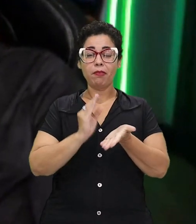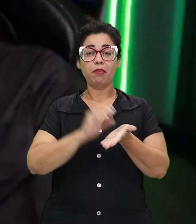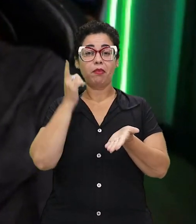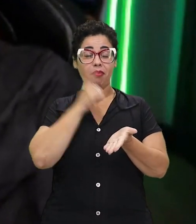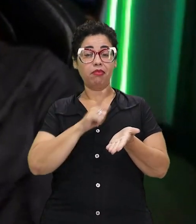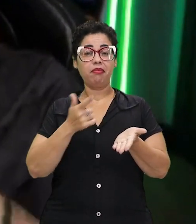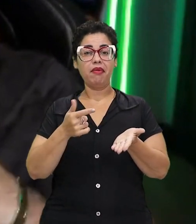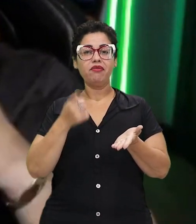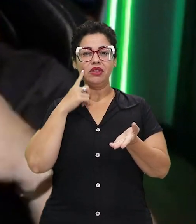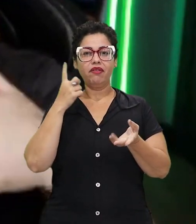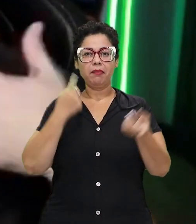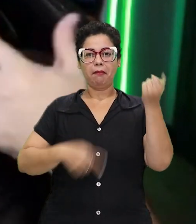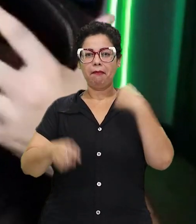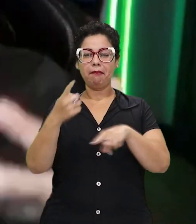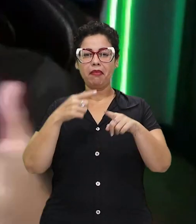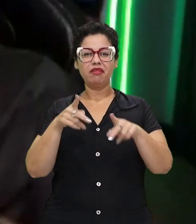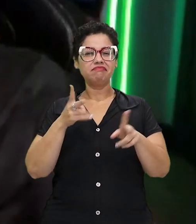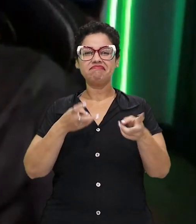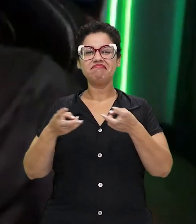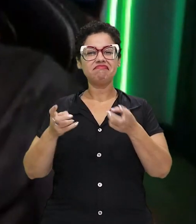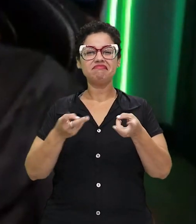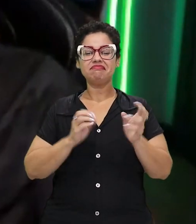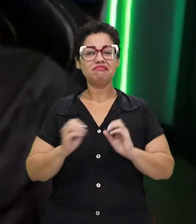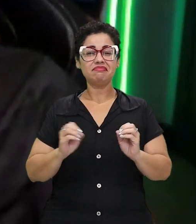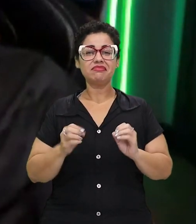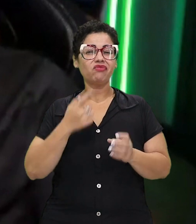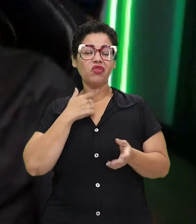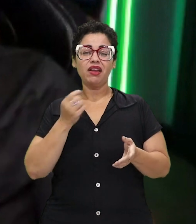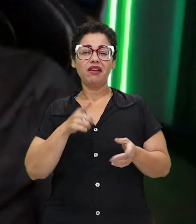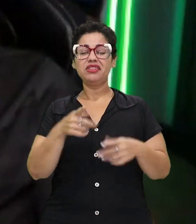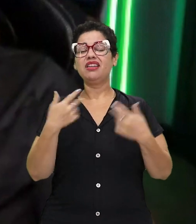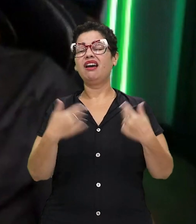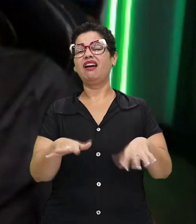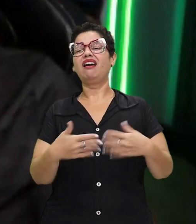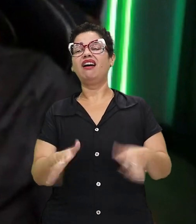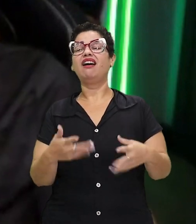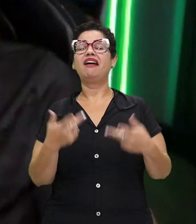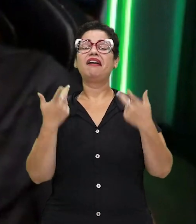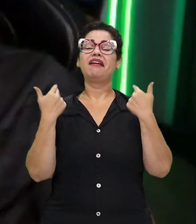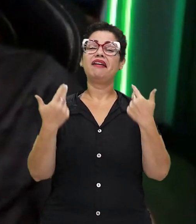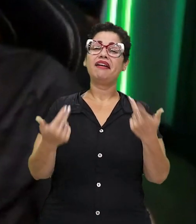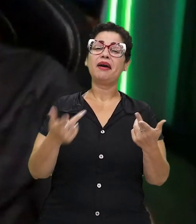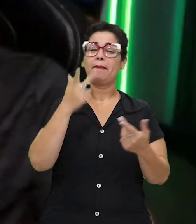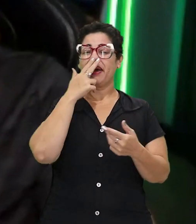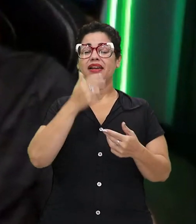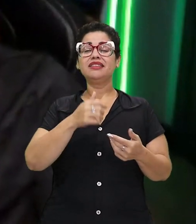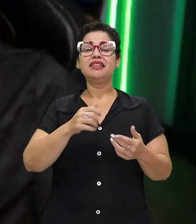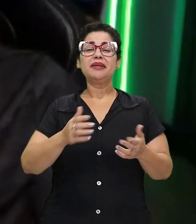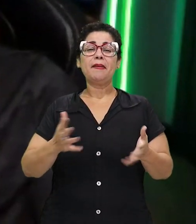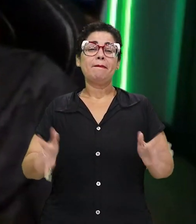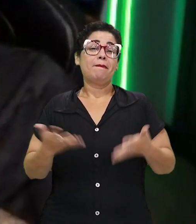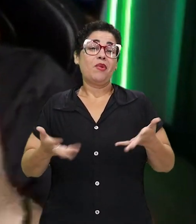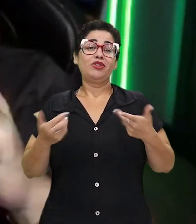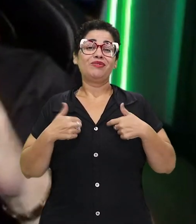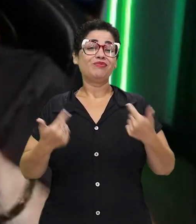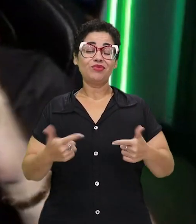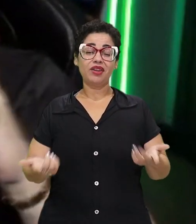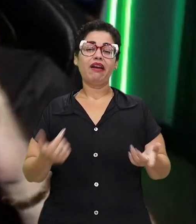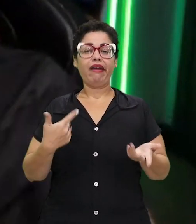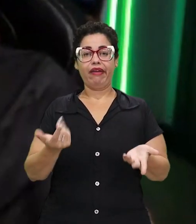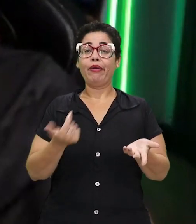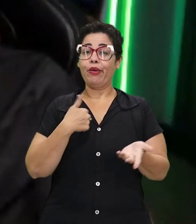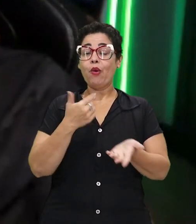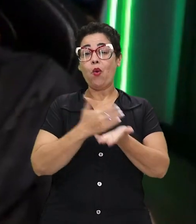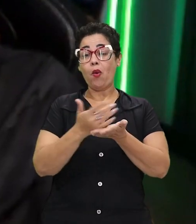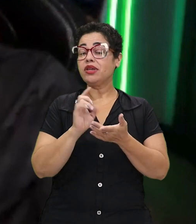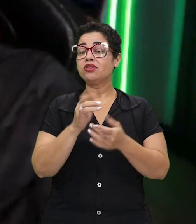não ver um crescimento tão substancial quanto você queria, acaba deixando a pessoa um pouco desmotivada. Então, de início